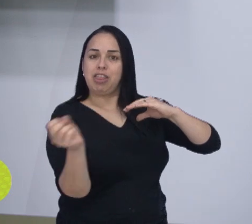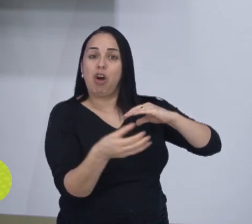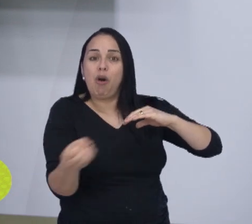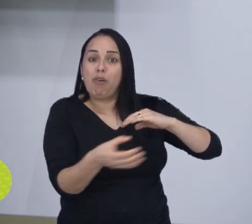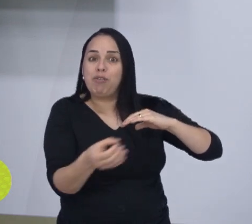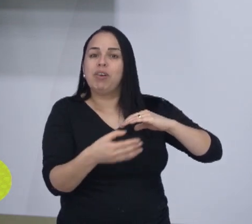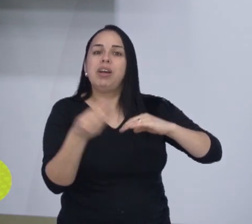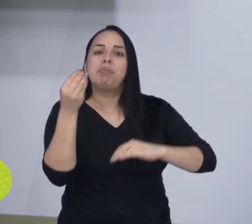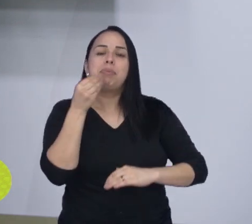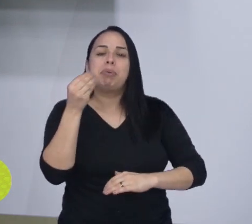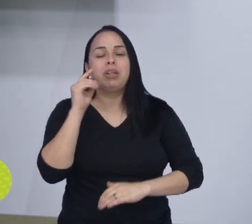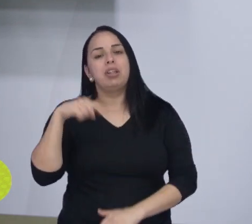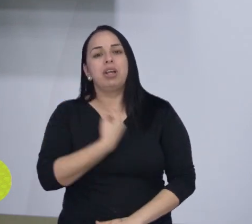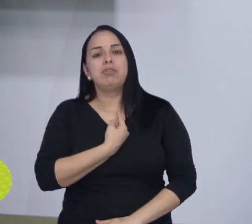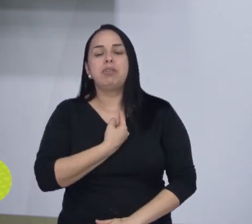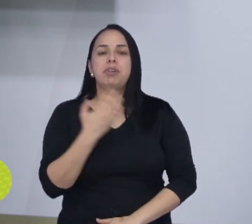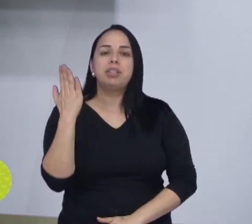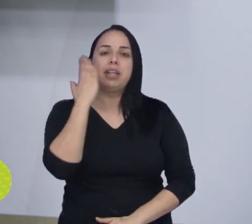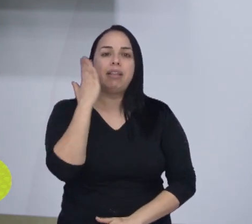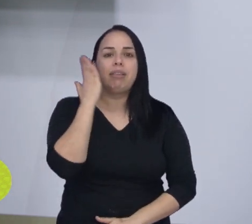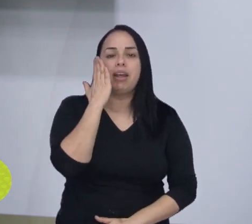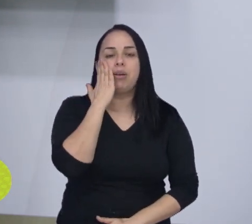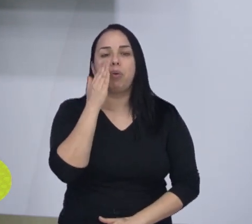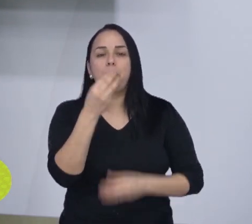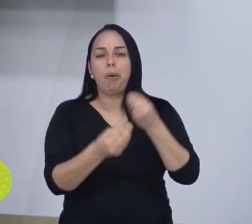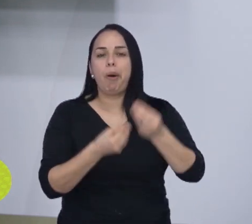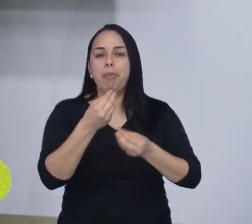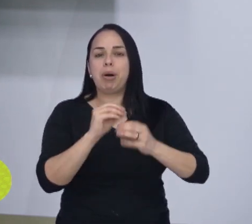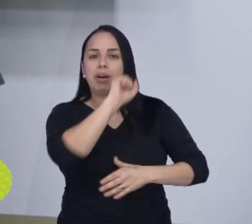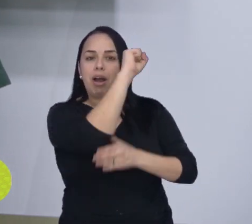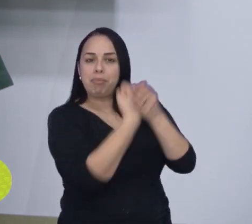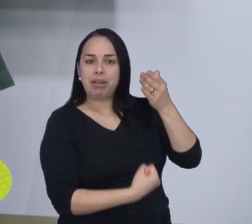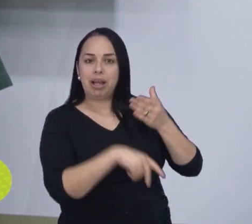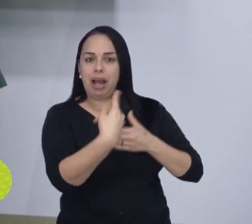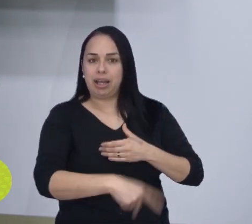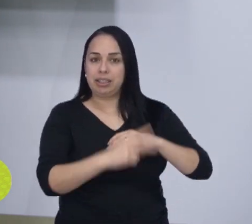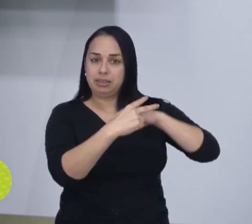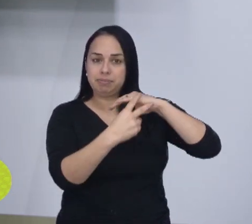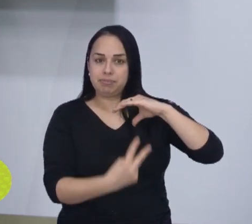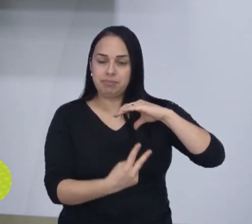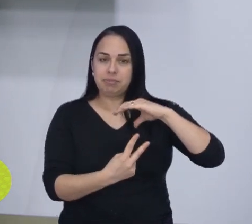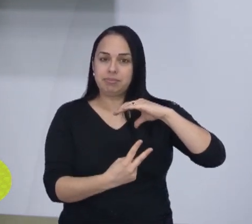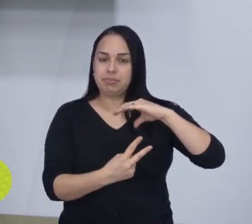nesse time, né, a gente vai ver como é que vai ser esse jogo de basquete também na Arena Farmaconde, acho que ser um evento bem bacana.